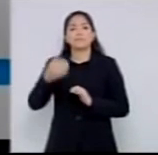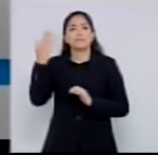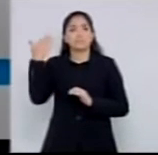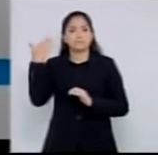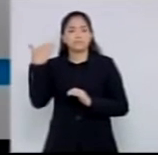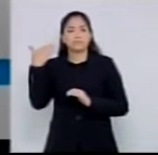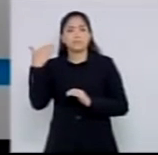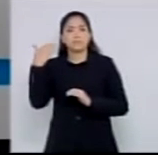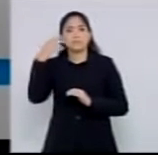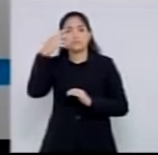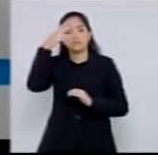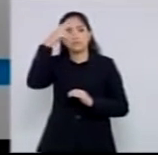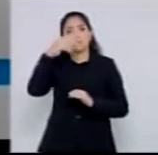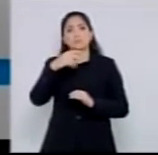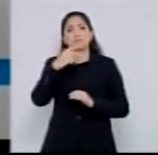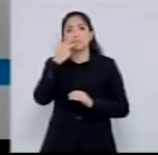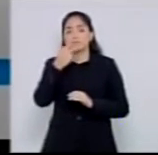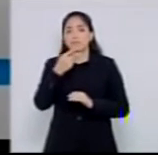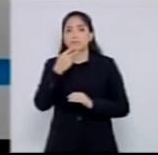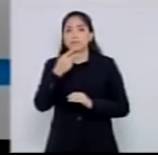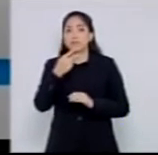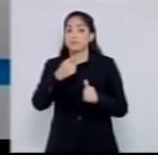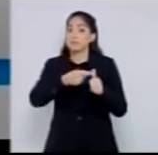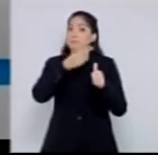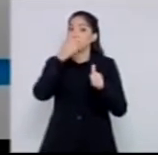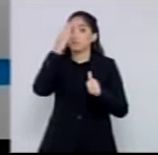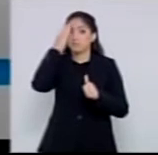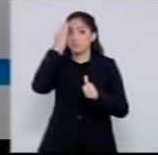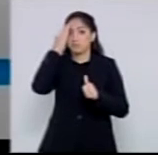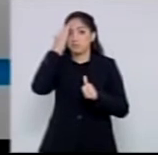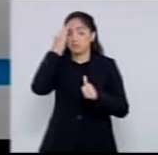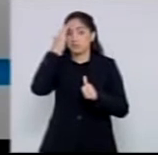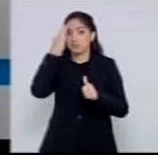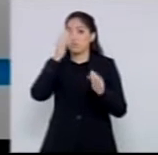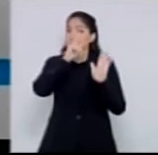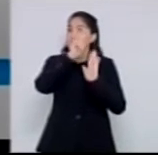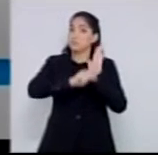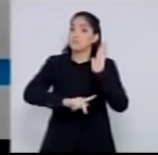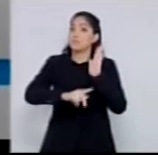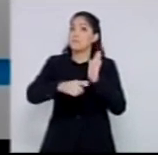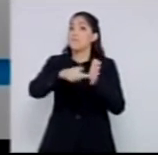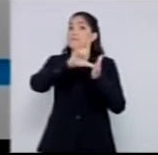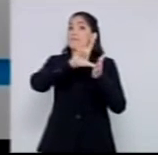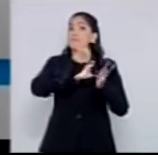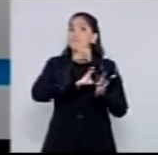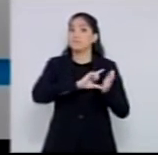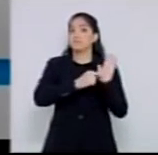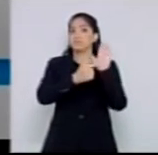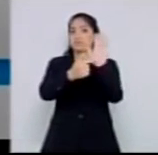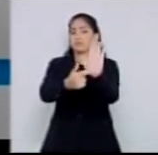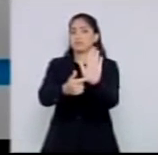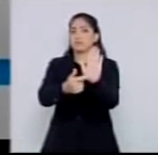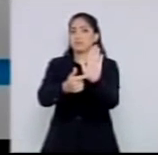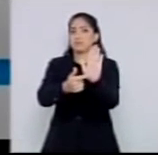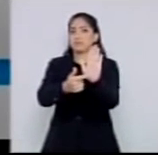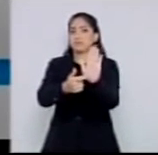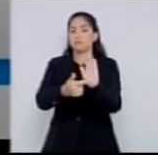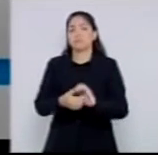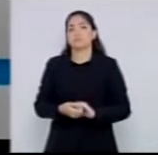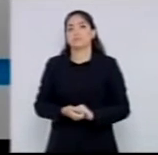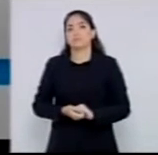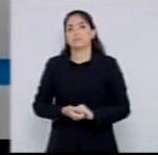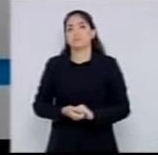prefeito, o senhor era o primeiro a saber. Antes do governador lançar o programa, o que ele precisava? Precisava apresentar as